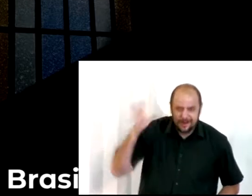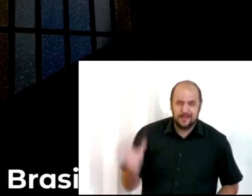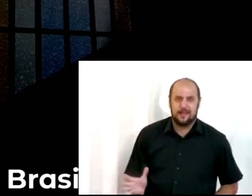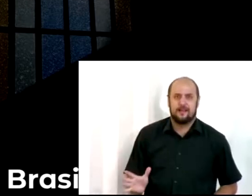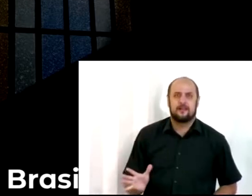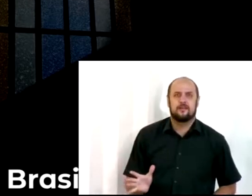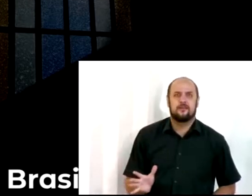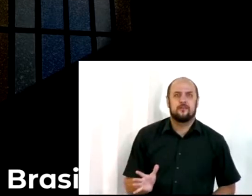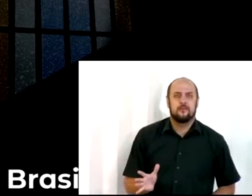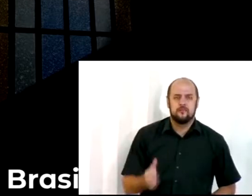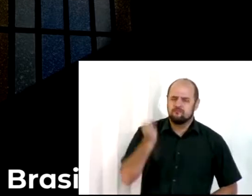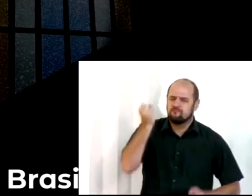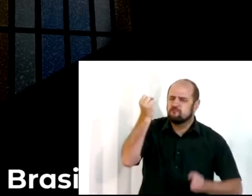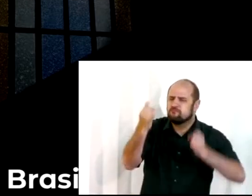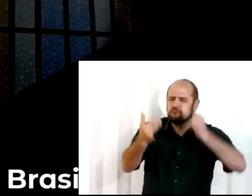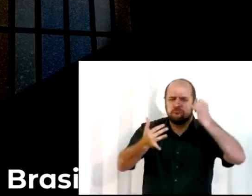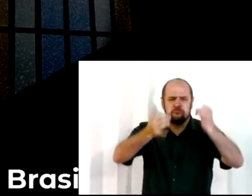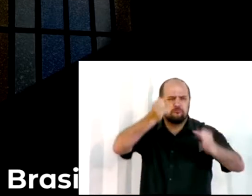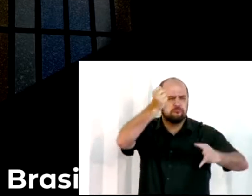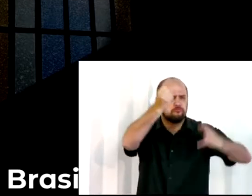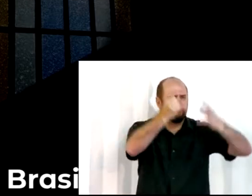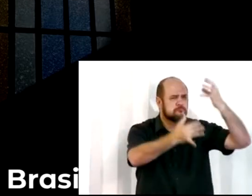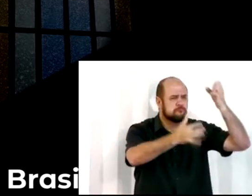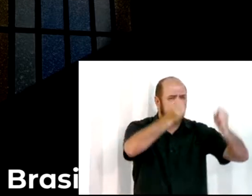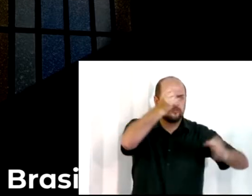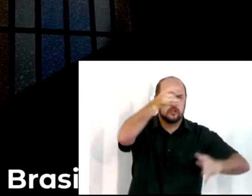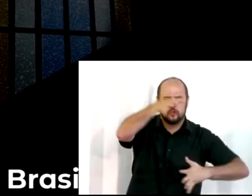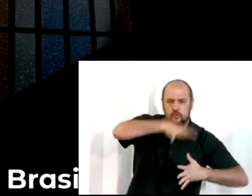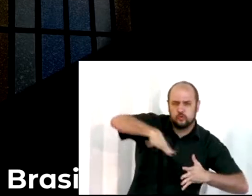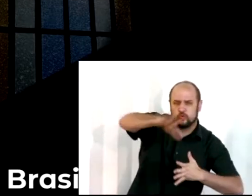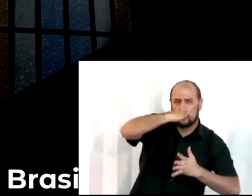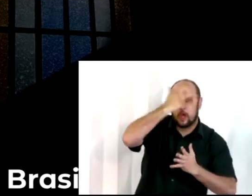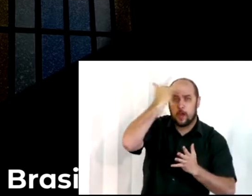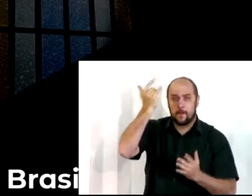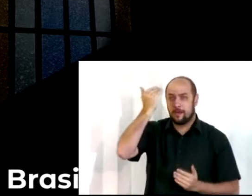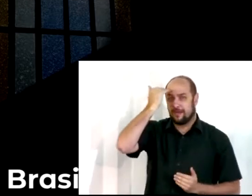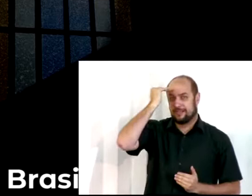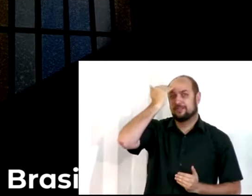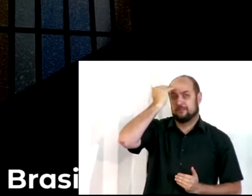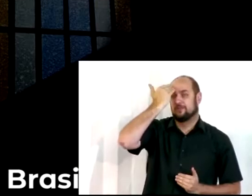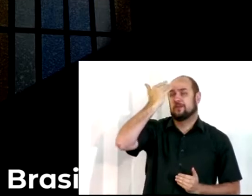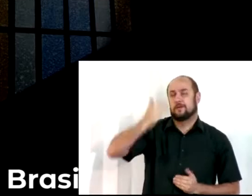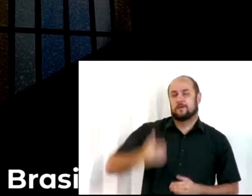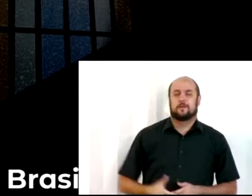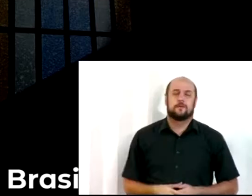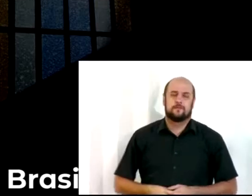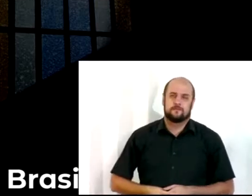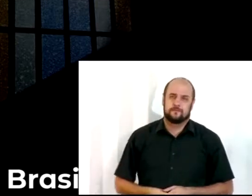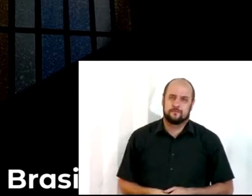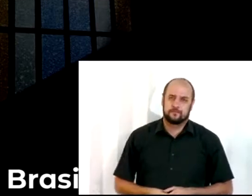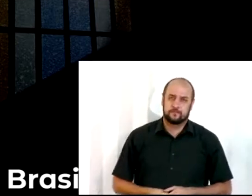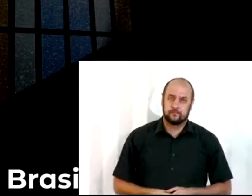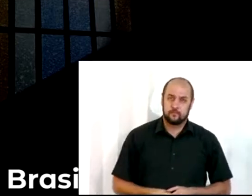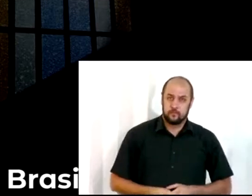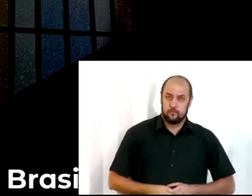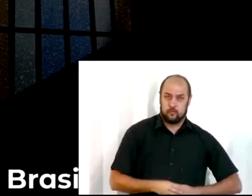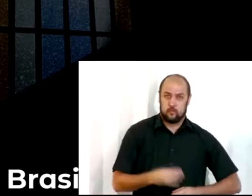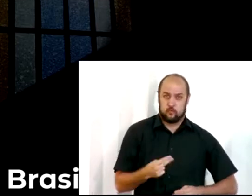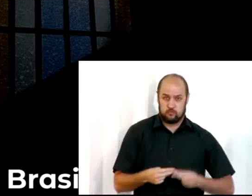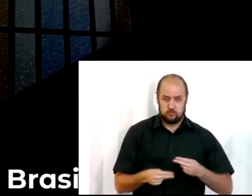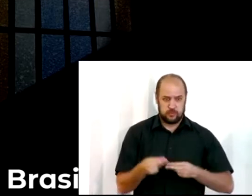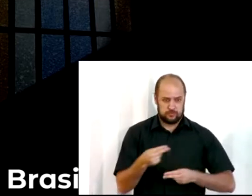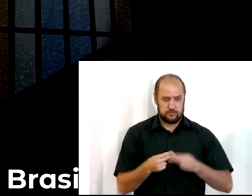dando explicações de maneira que entendessem o que se lia. Nemias, que era o